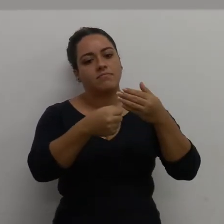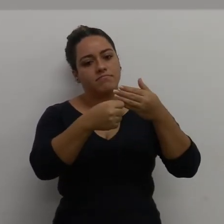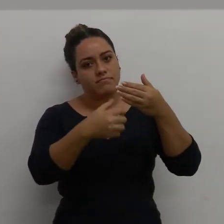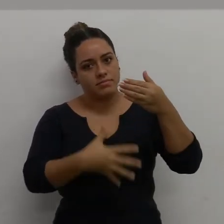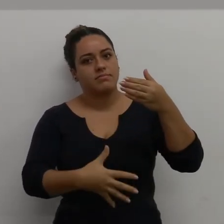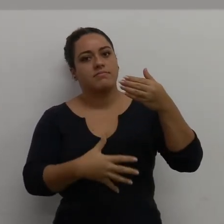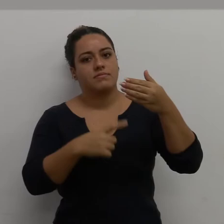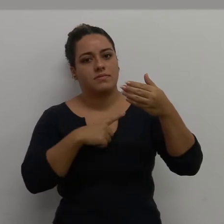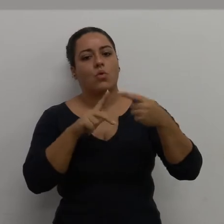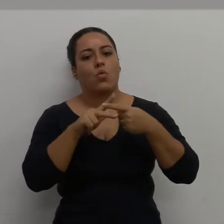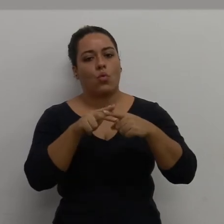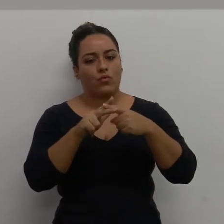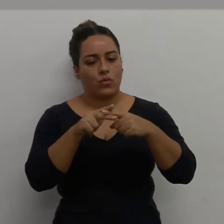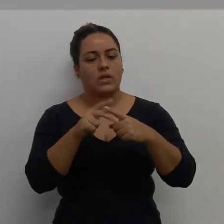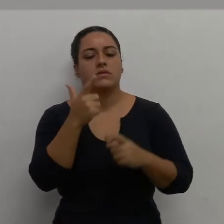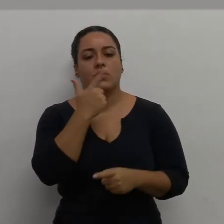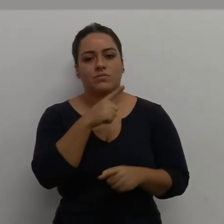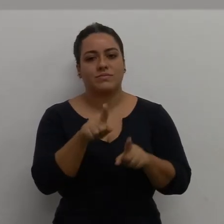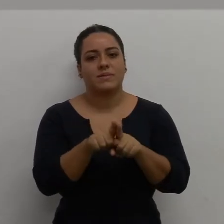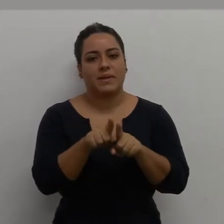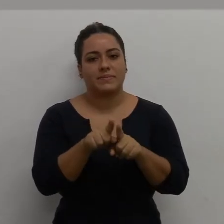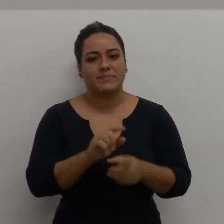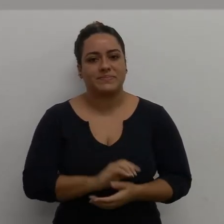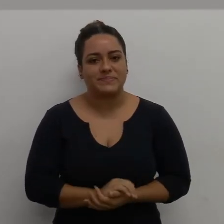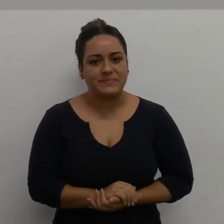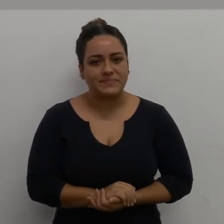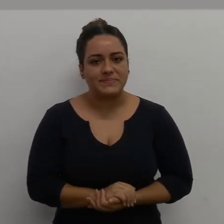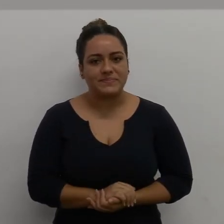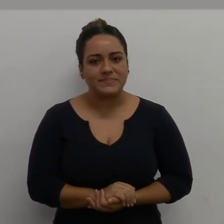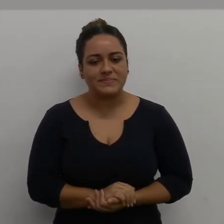abrir a mesma possibilidade de configuração. Ok?